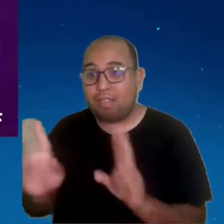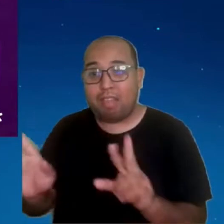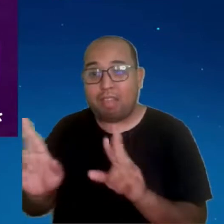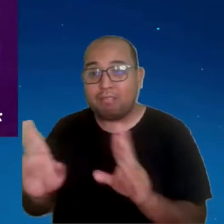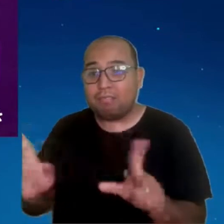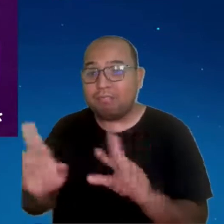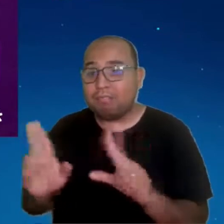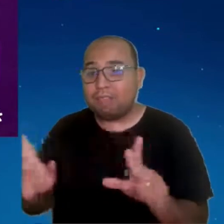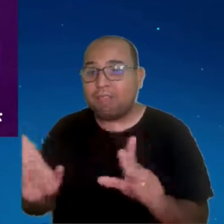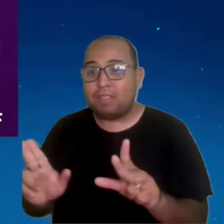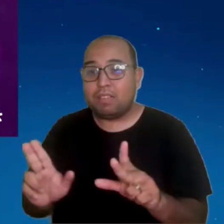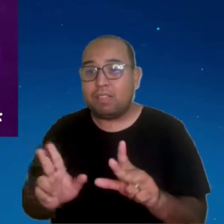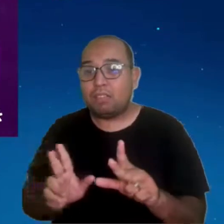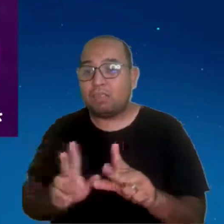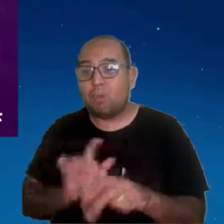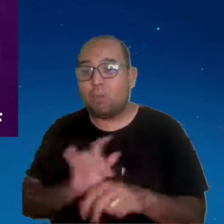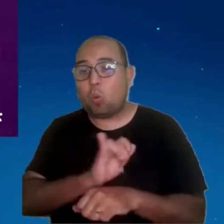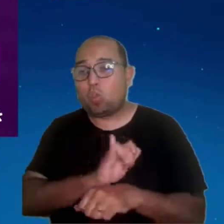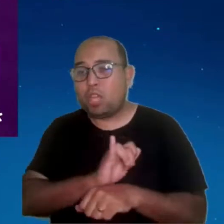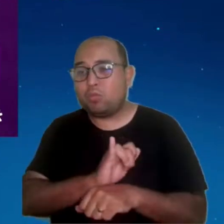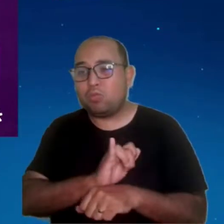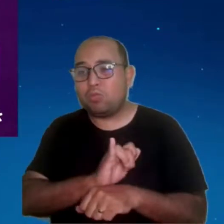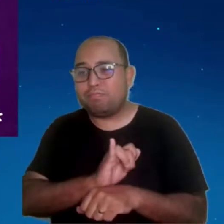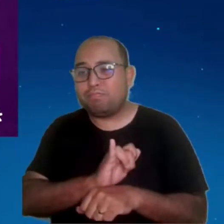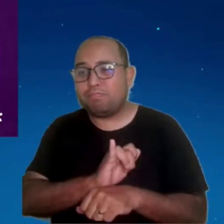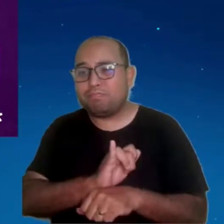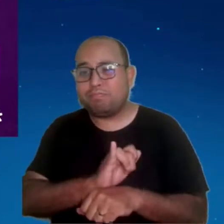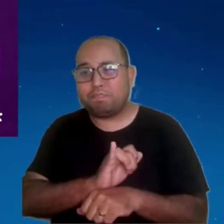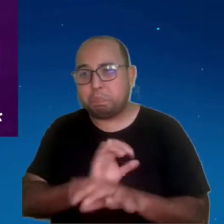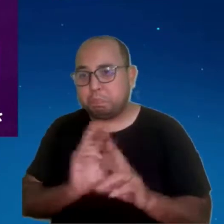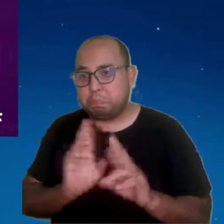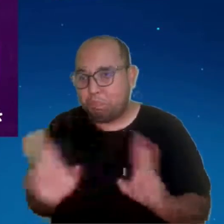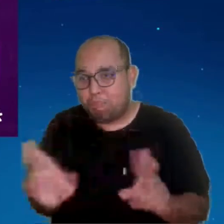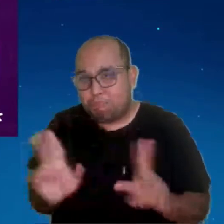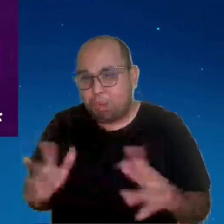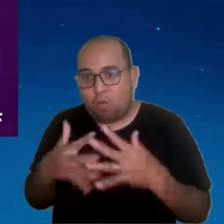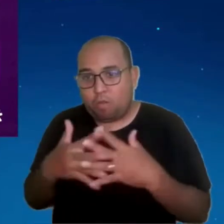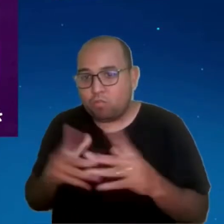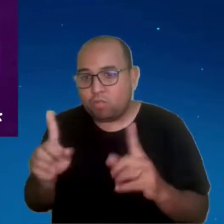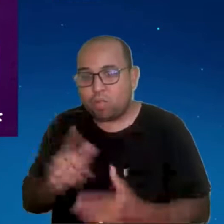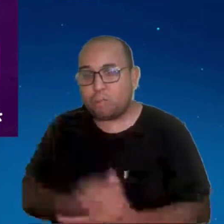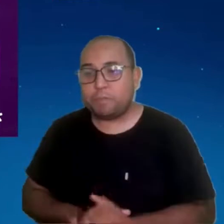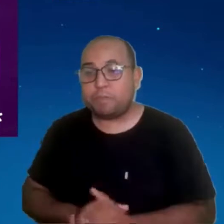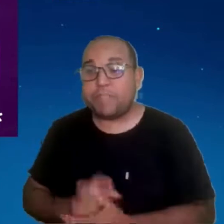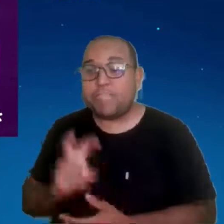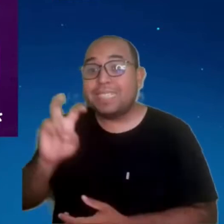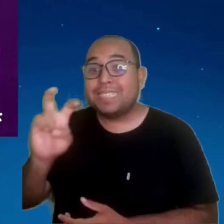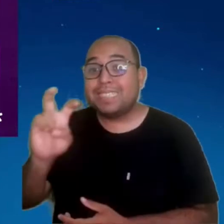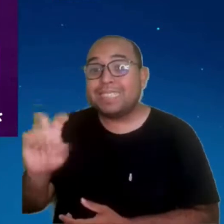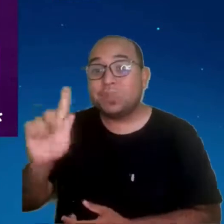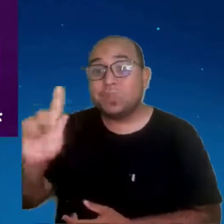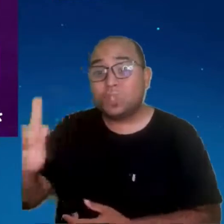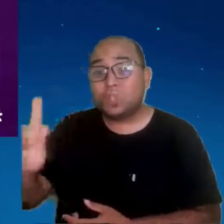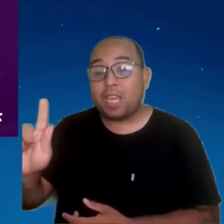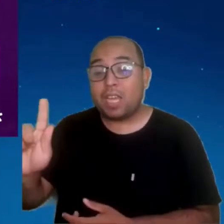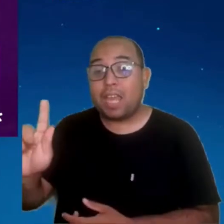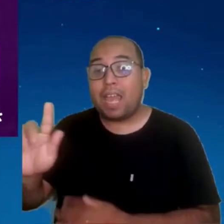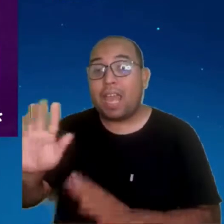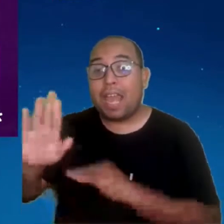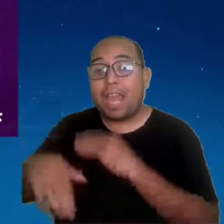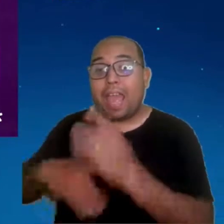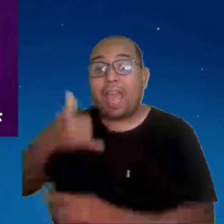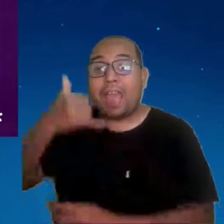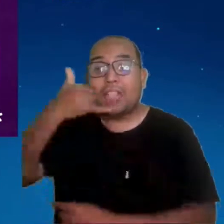no roteador. Beleza? Só para não confundir. O 5G aqui é a quinta geração da rede móvel.